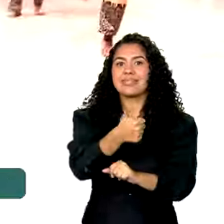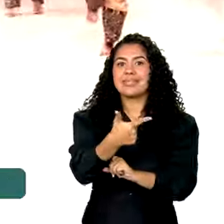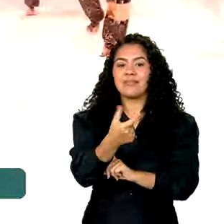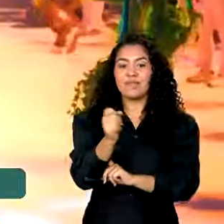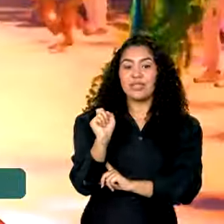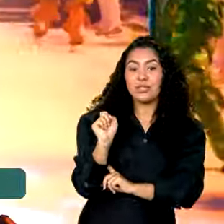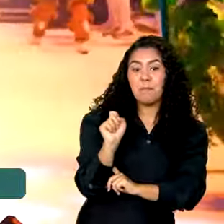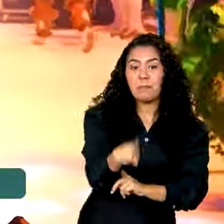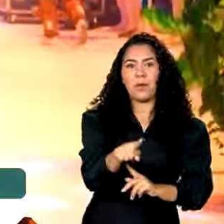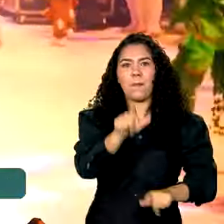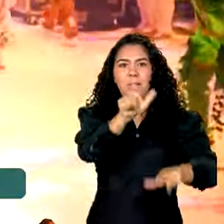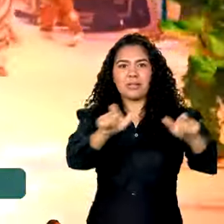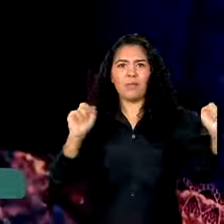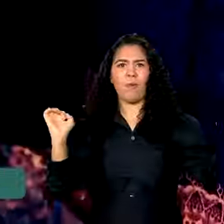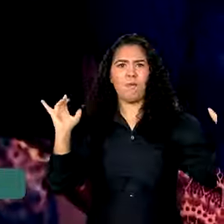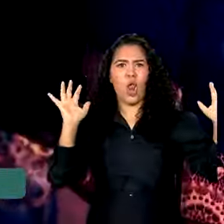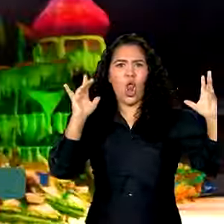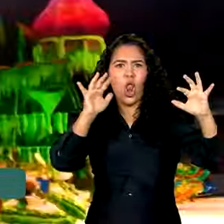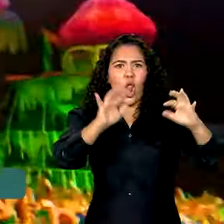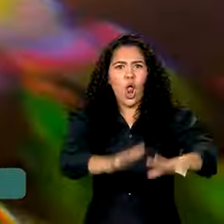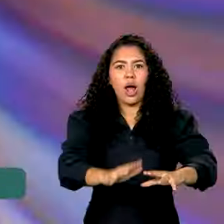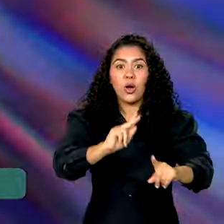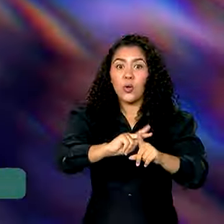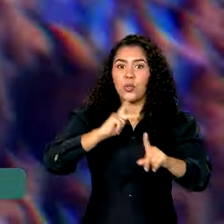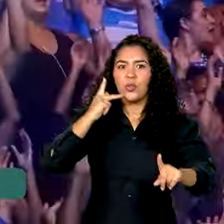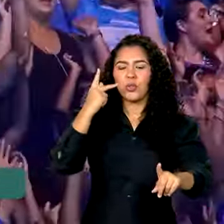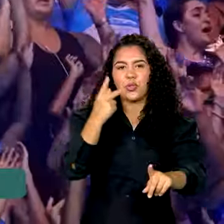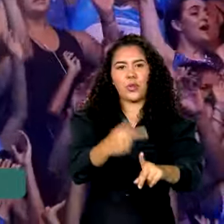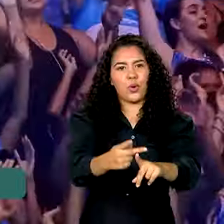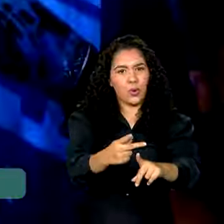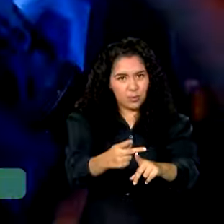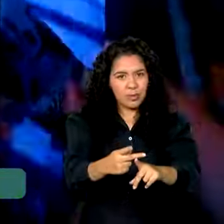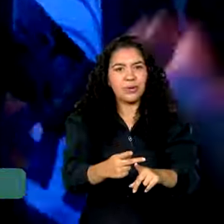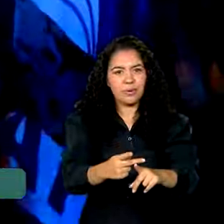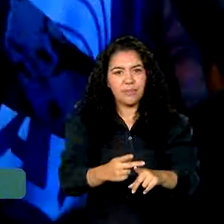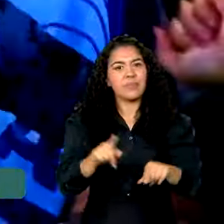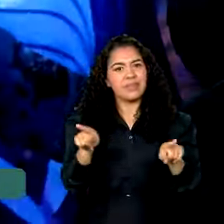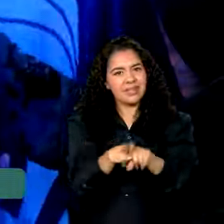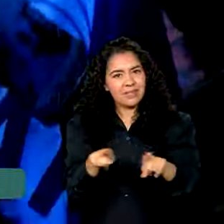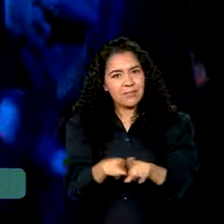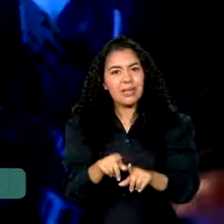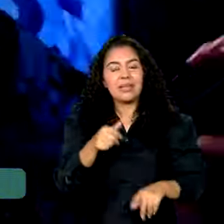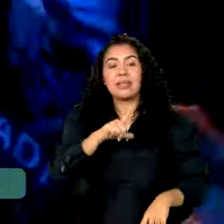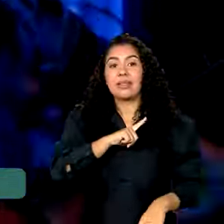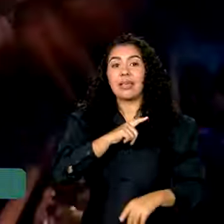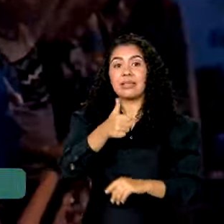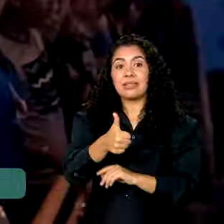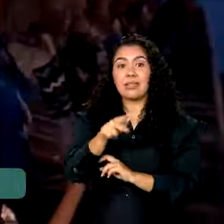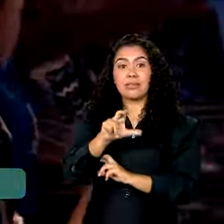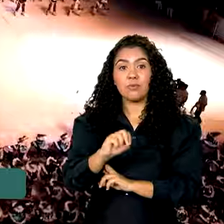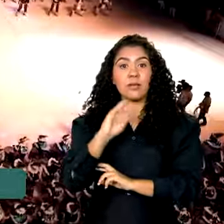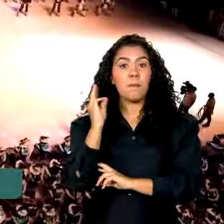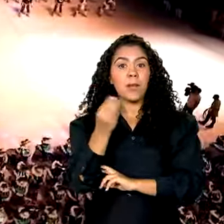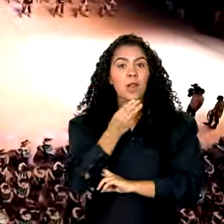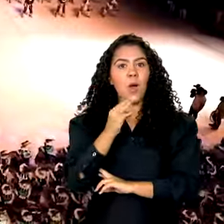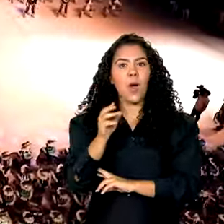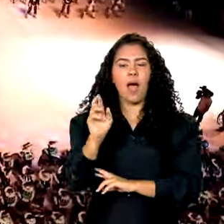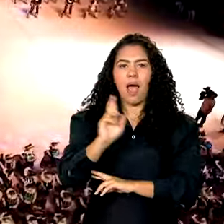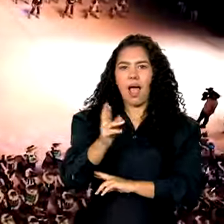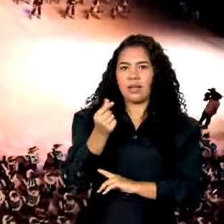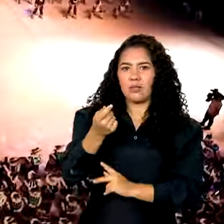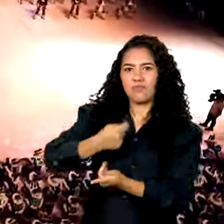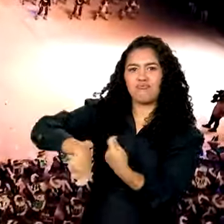pessoas, praticamente o dobro da população local, incrementando em 150 milhões de reais a